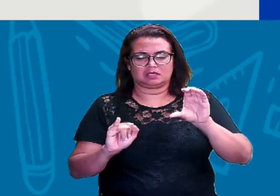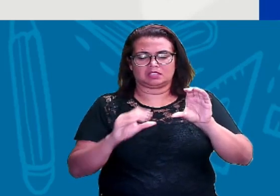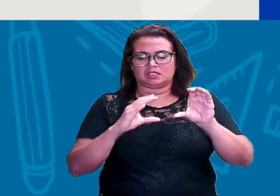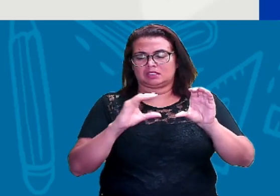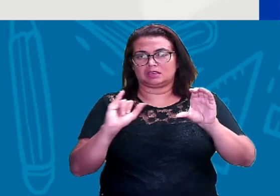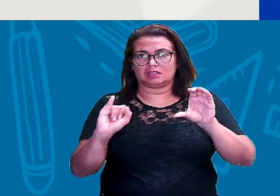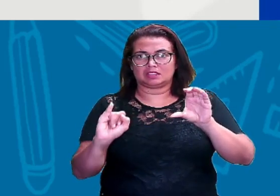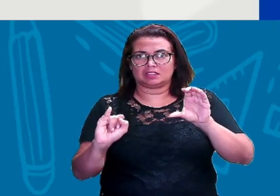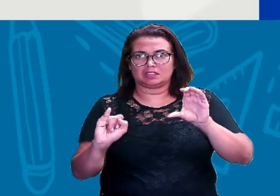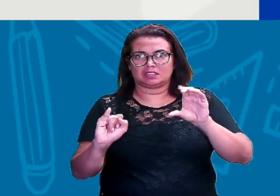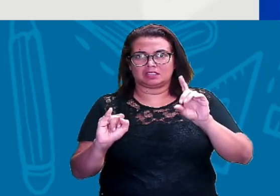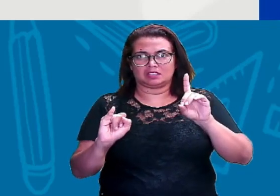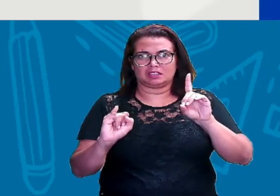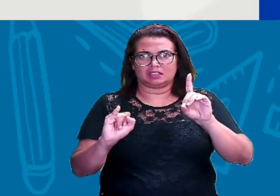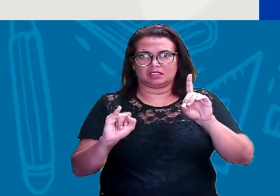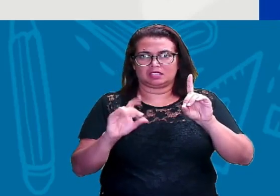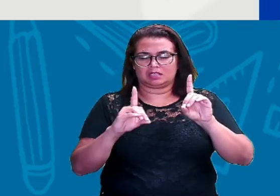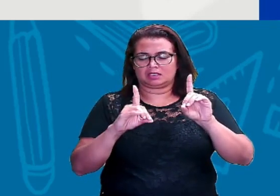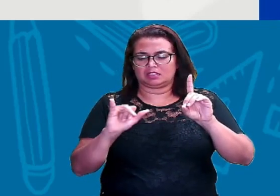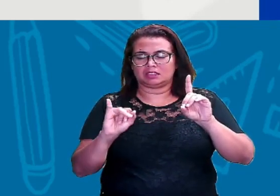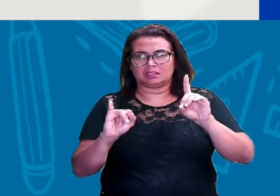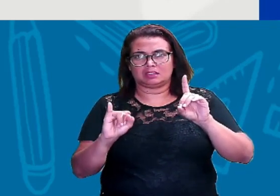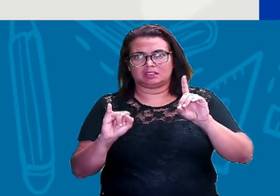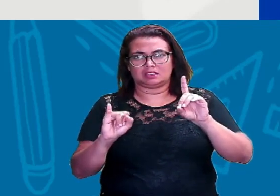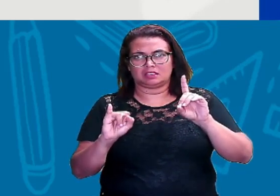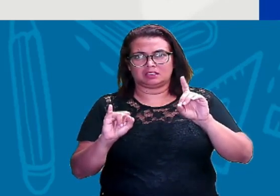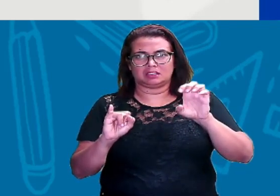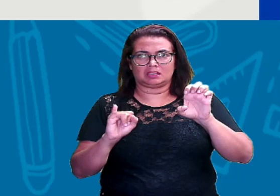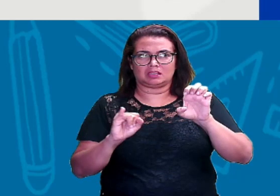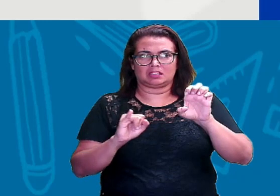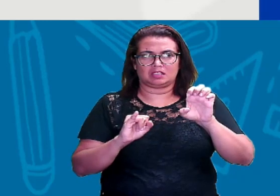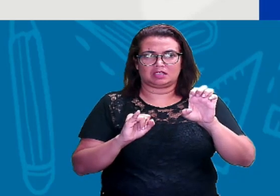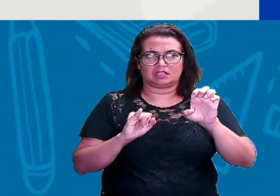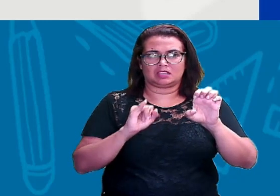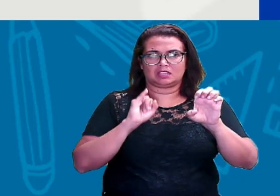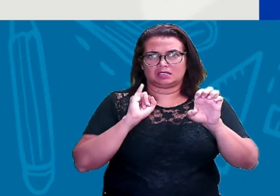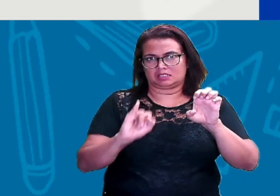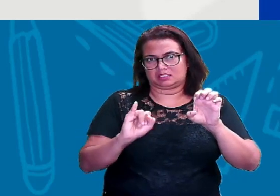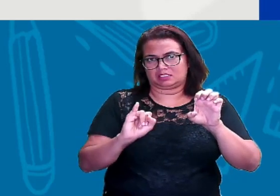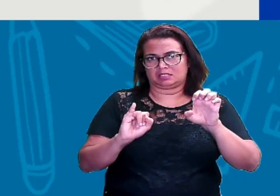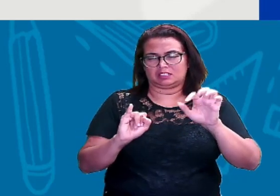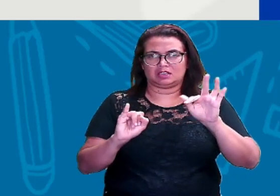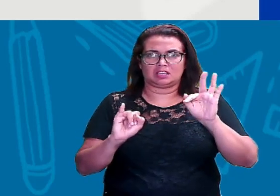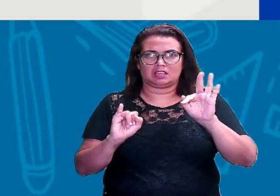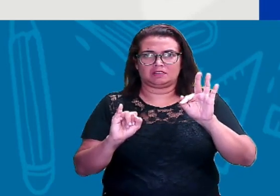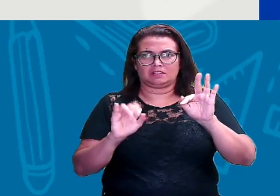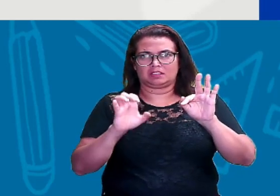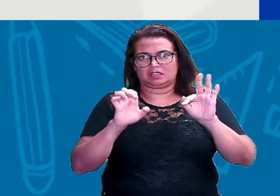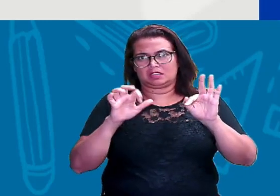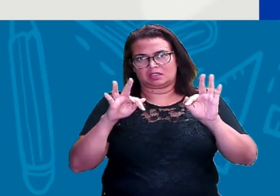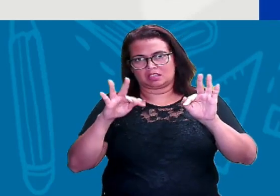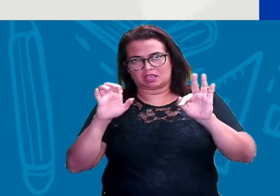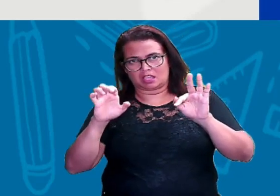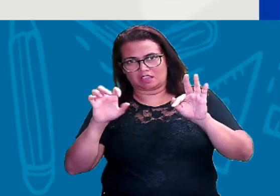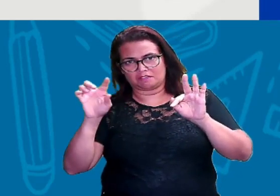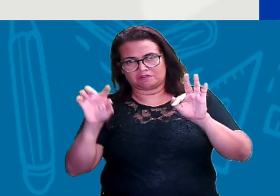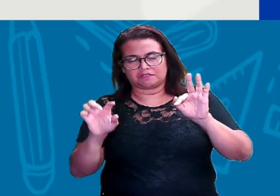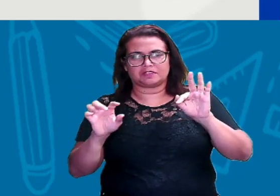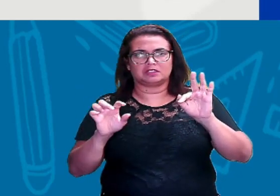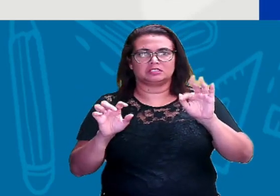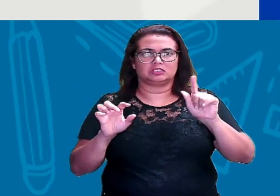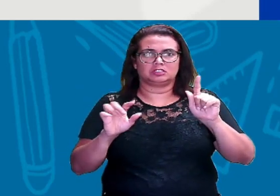C, D, D, E, I, F, F, G,